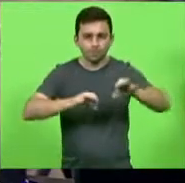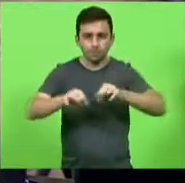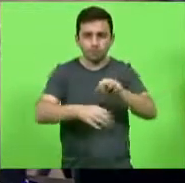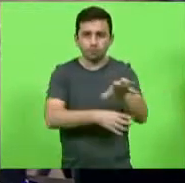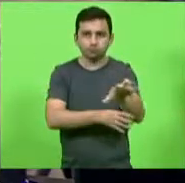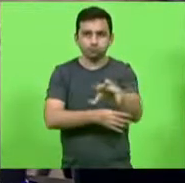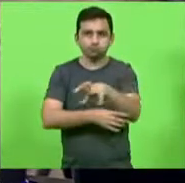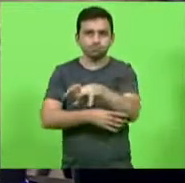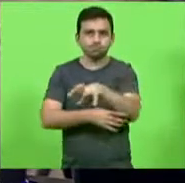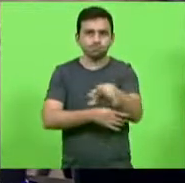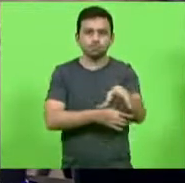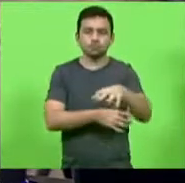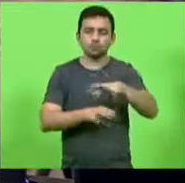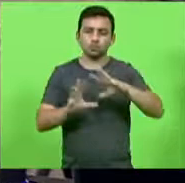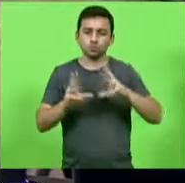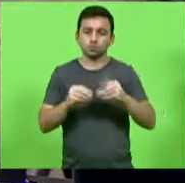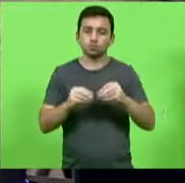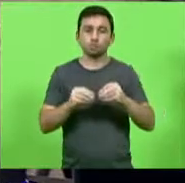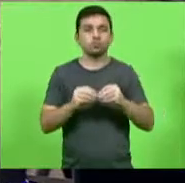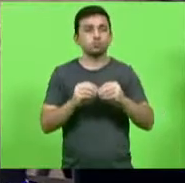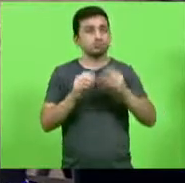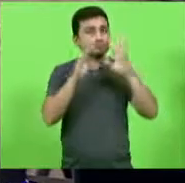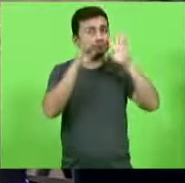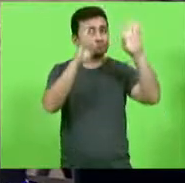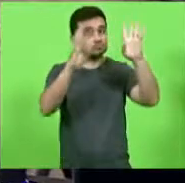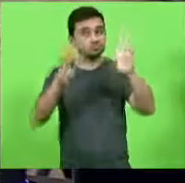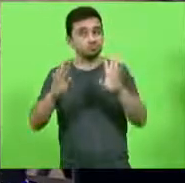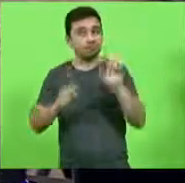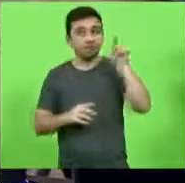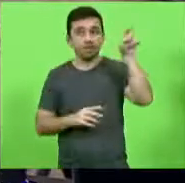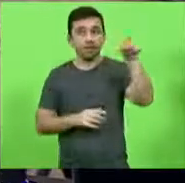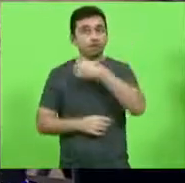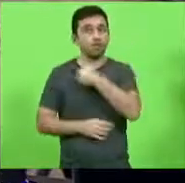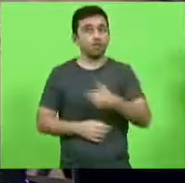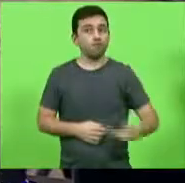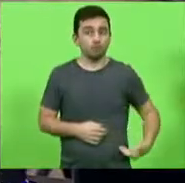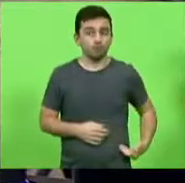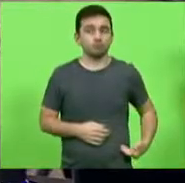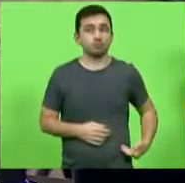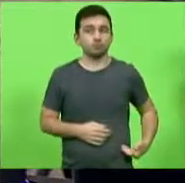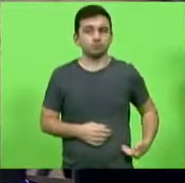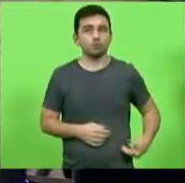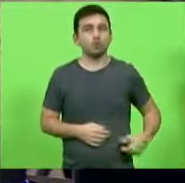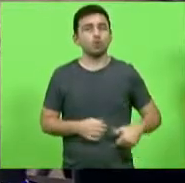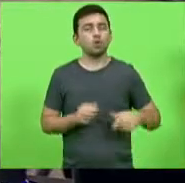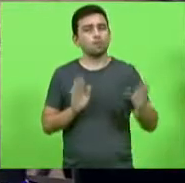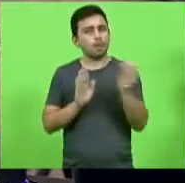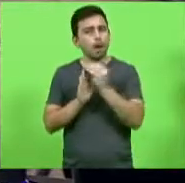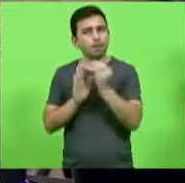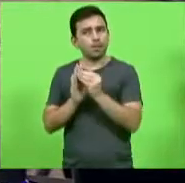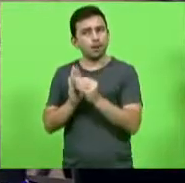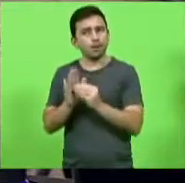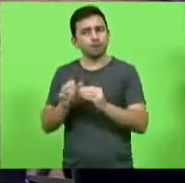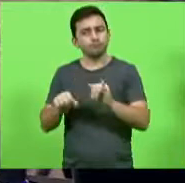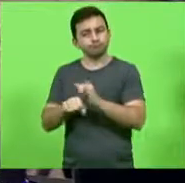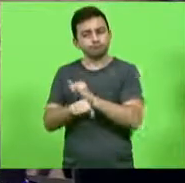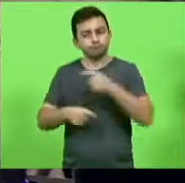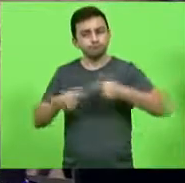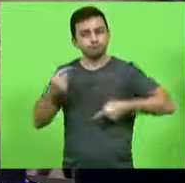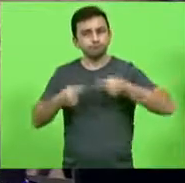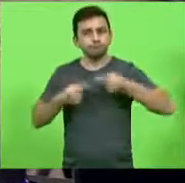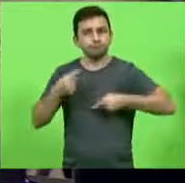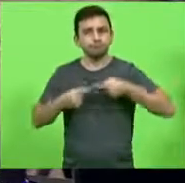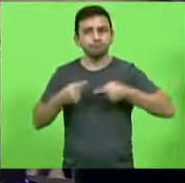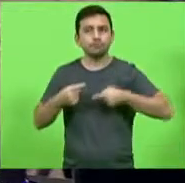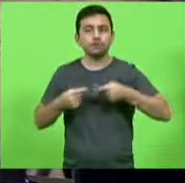chamar a atenção do governo para implementar políticas públicas que levem a